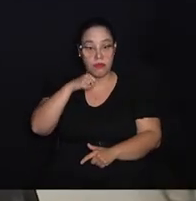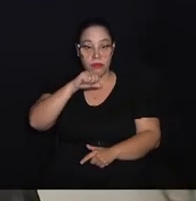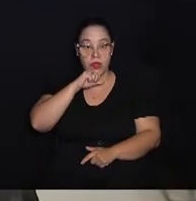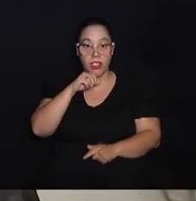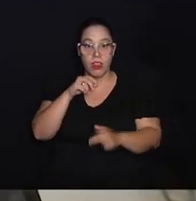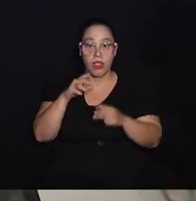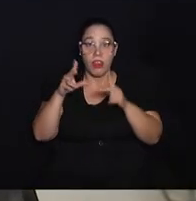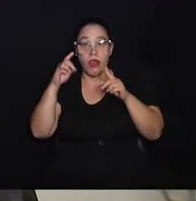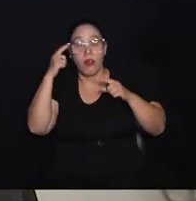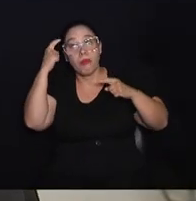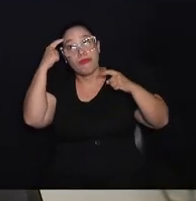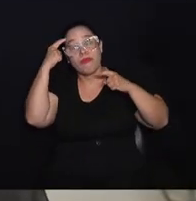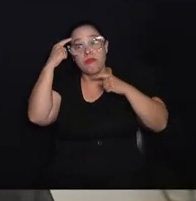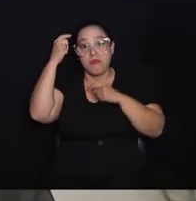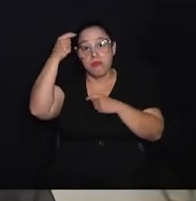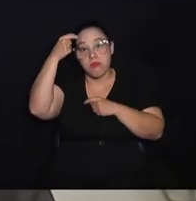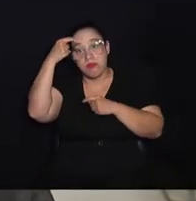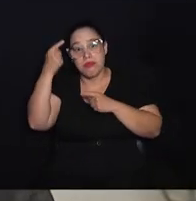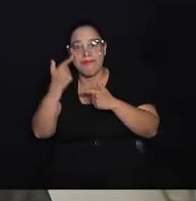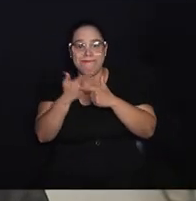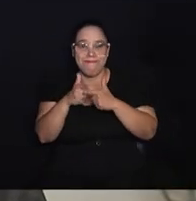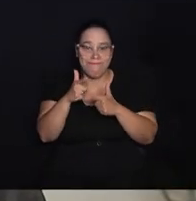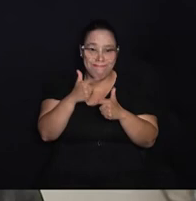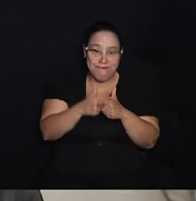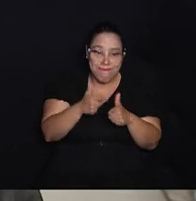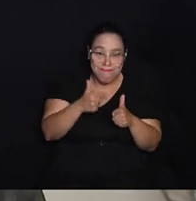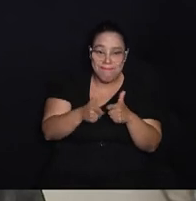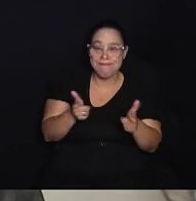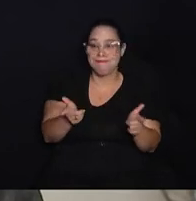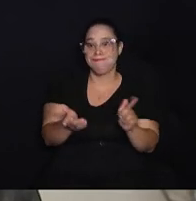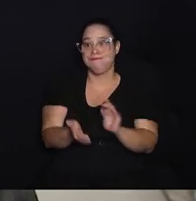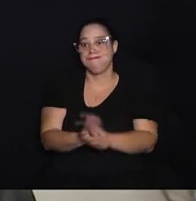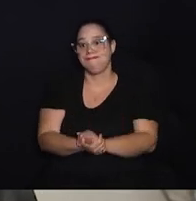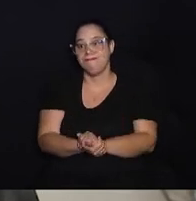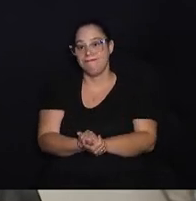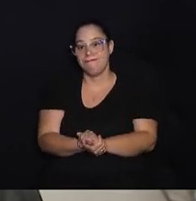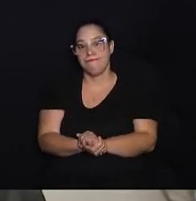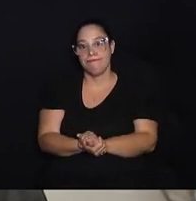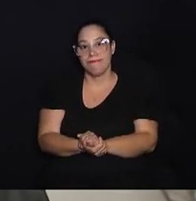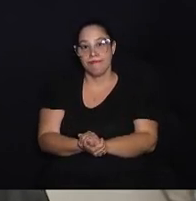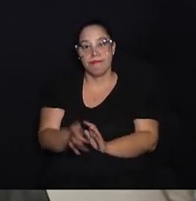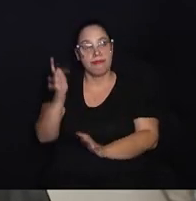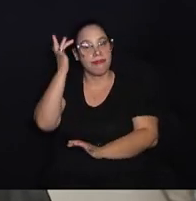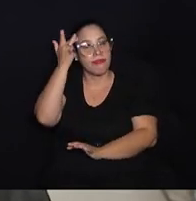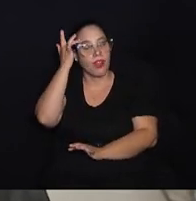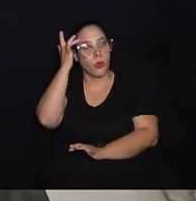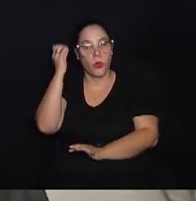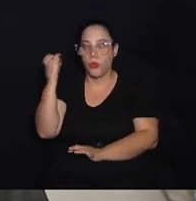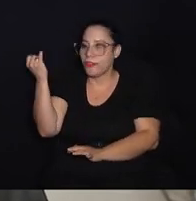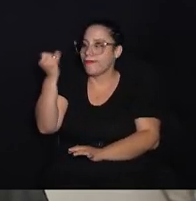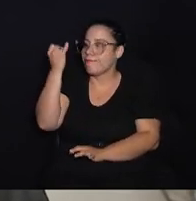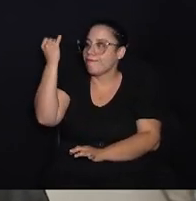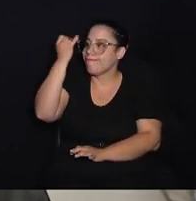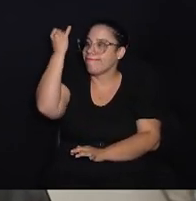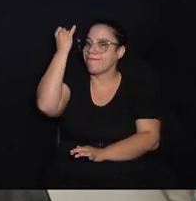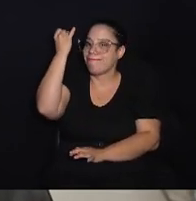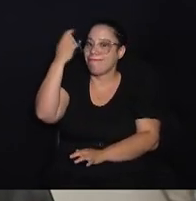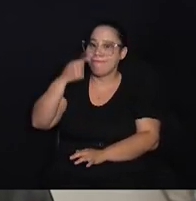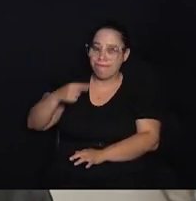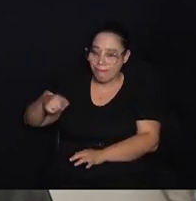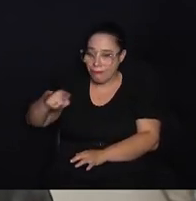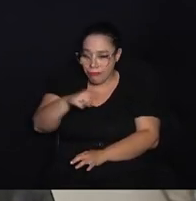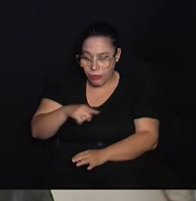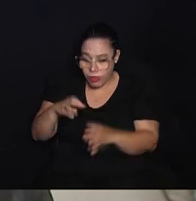um pouco a cabeça dos problemas que passam, assim, então eu acho que é muito importante para elas esse